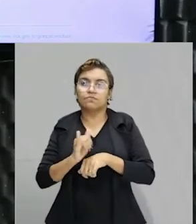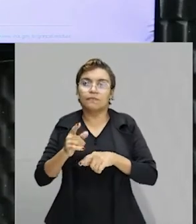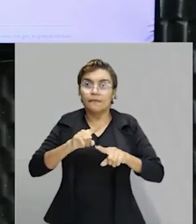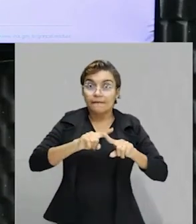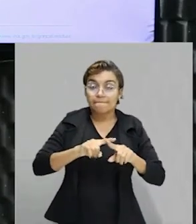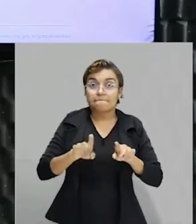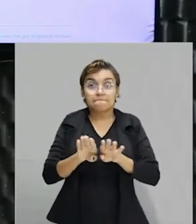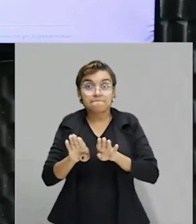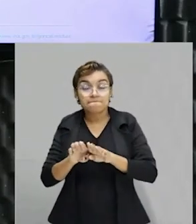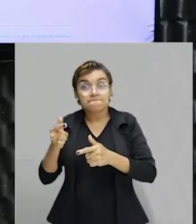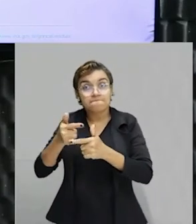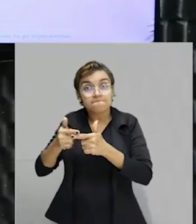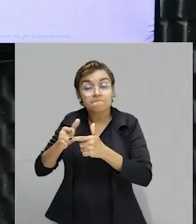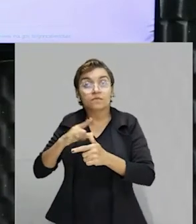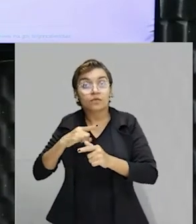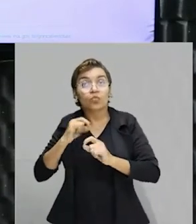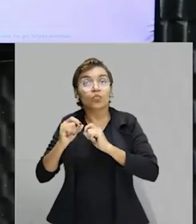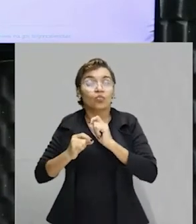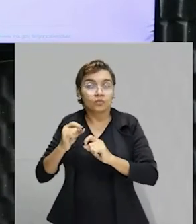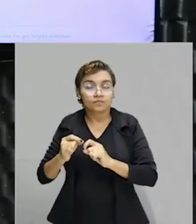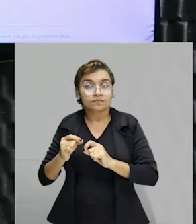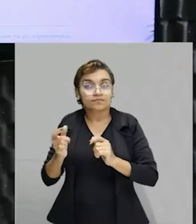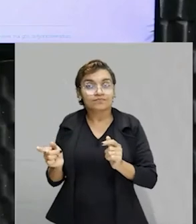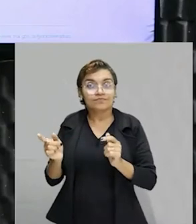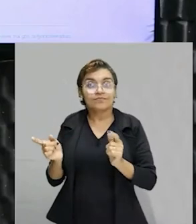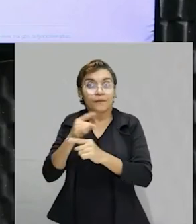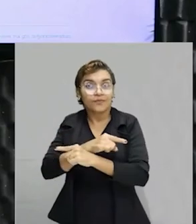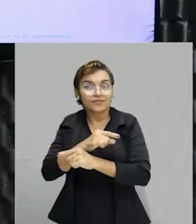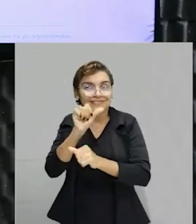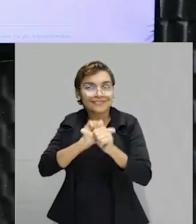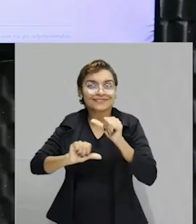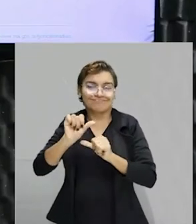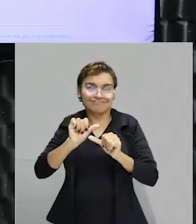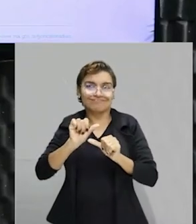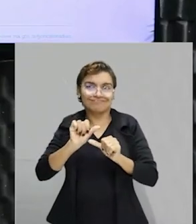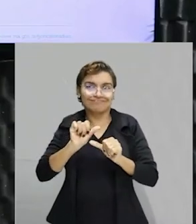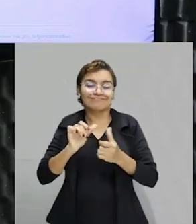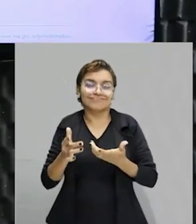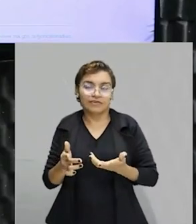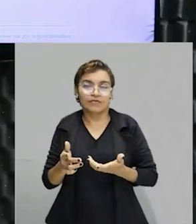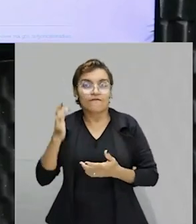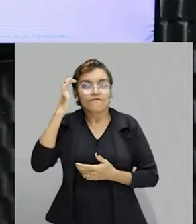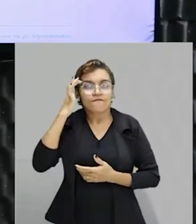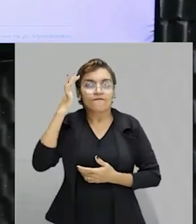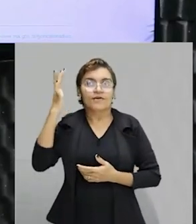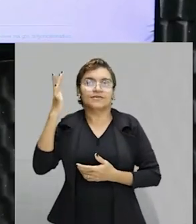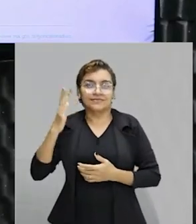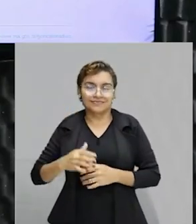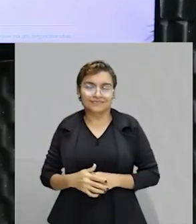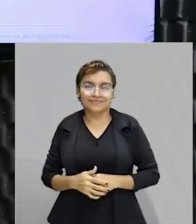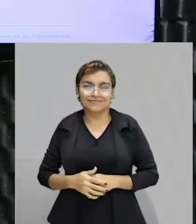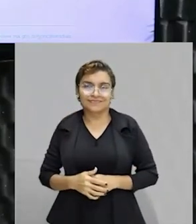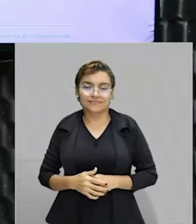gente vai ver já já, que faz justamente essa conversão, tá, entre essas unidades de medidas. E isso, gente, facilita muito a nossa vida.